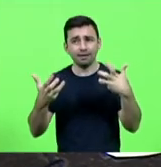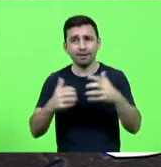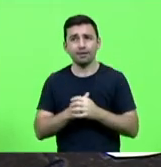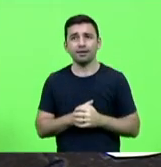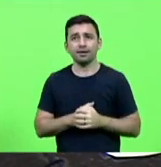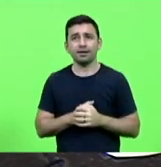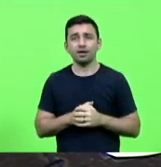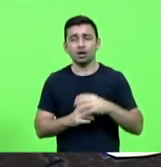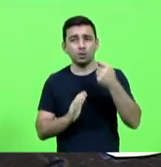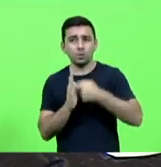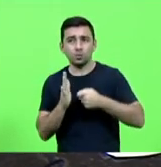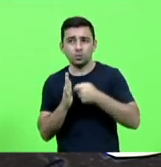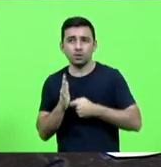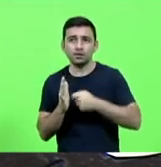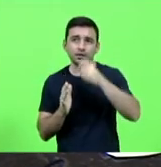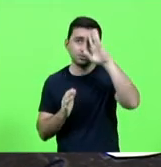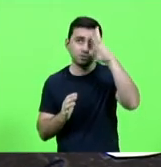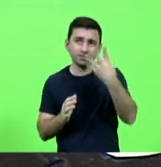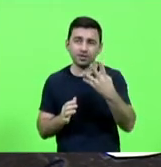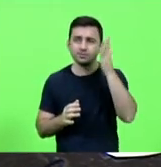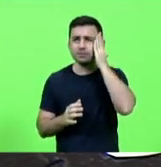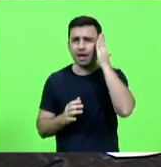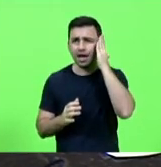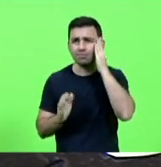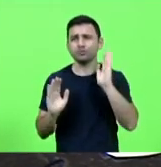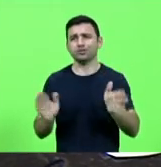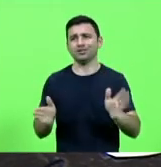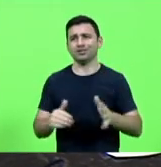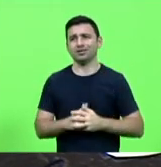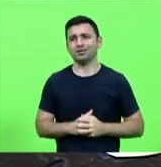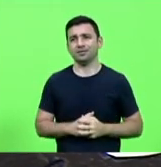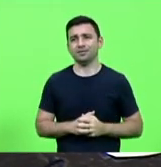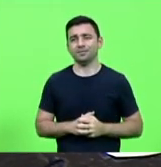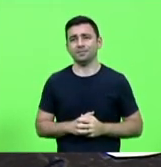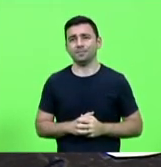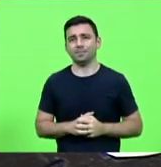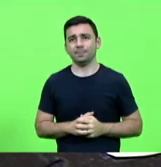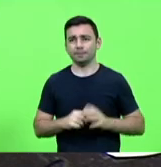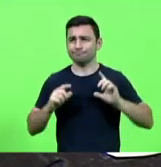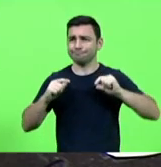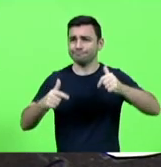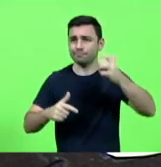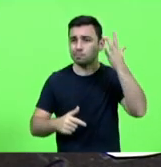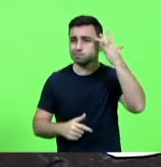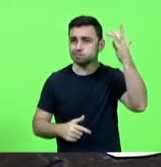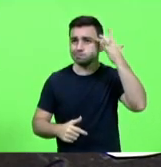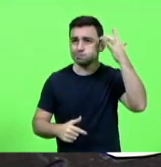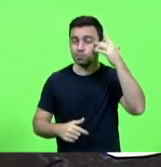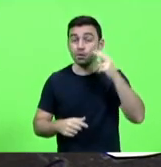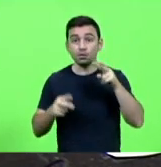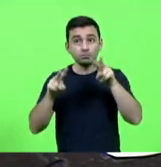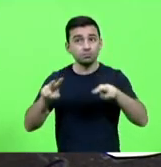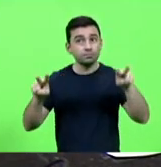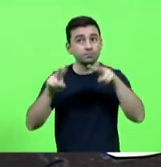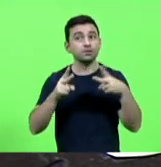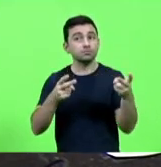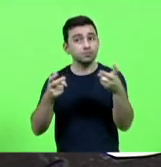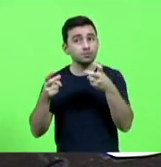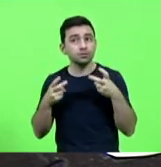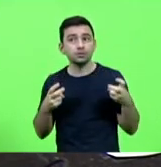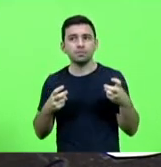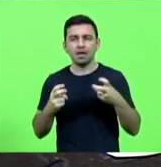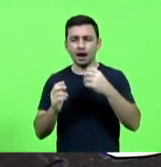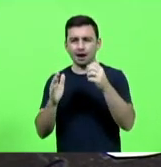adotarmos as soluções que não sabemos quais são nós precisamos adotar uma posição madura começar a olhar para esse tipo de coisa